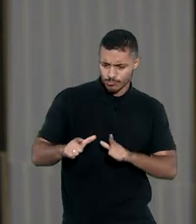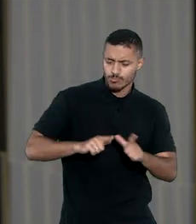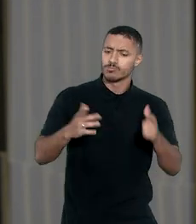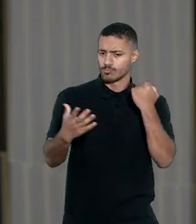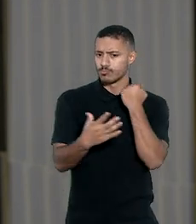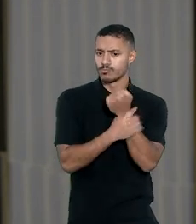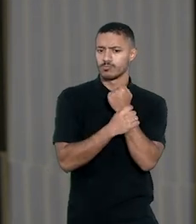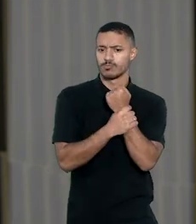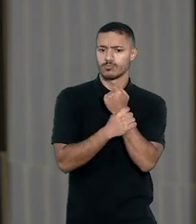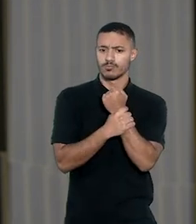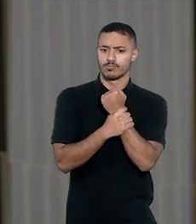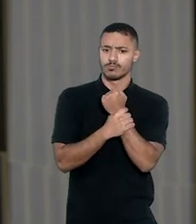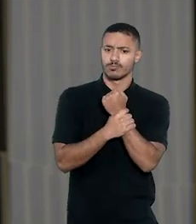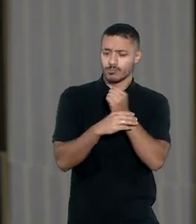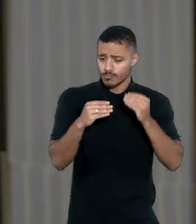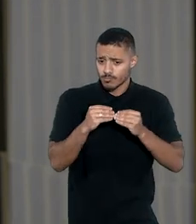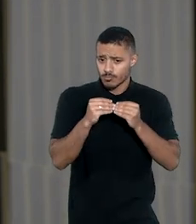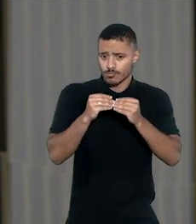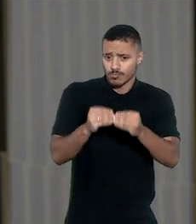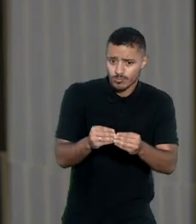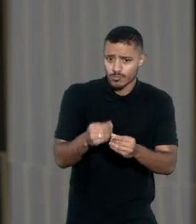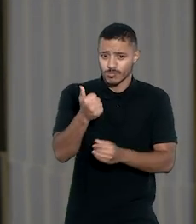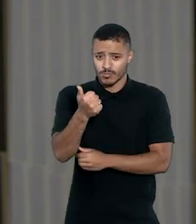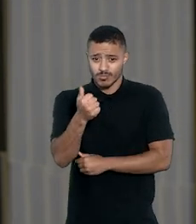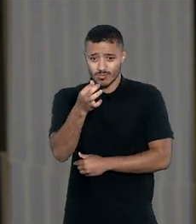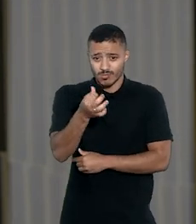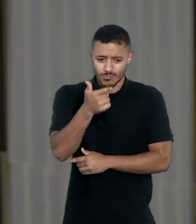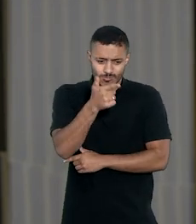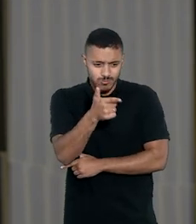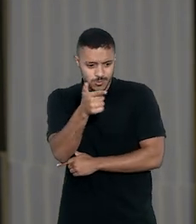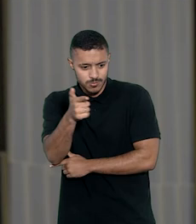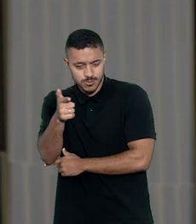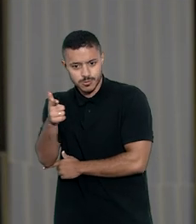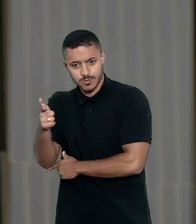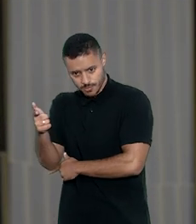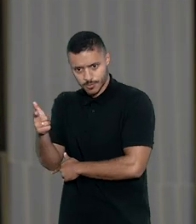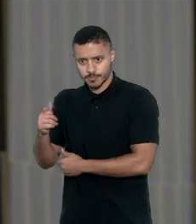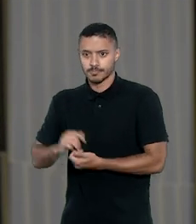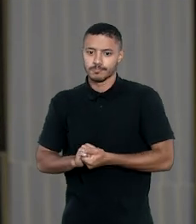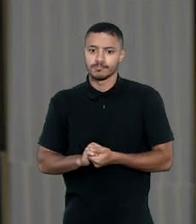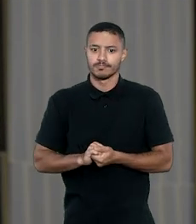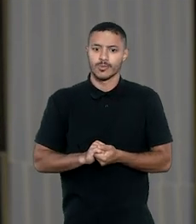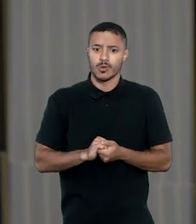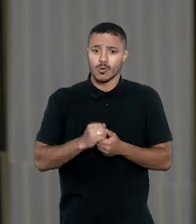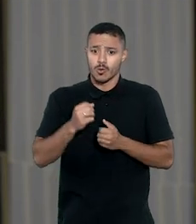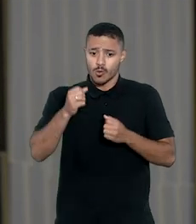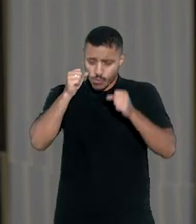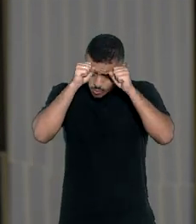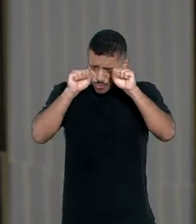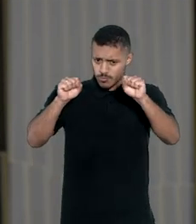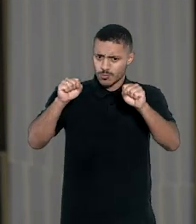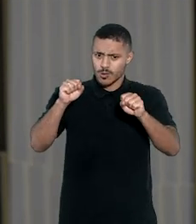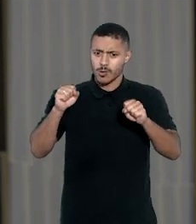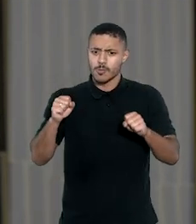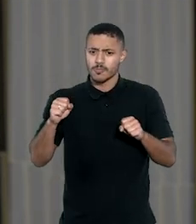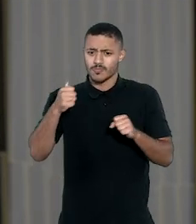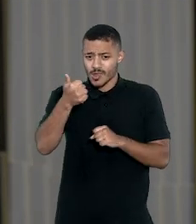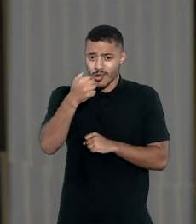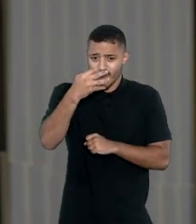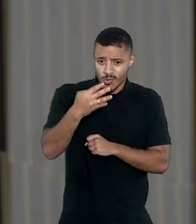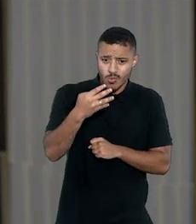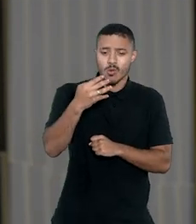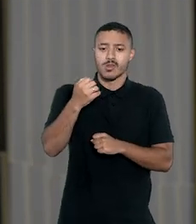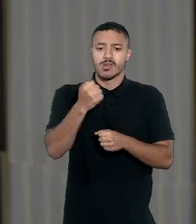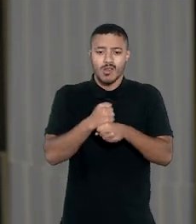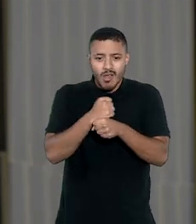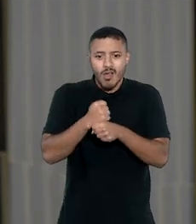de Paula, que trabalhava para ele como segurança, teria dado 16 tiros na vítima. O Tribunal do Júri de Contagem condenou